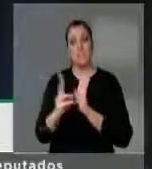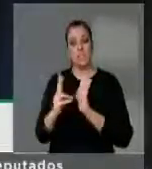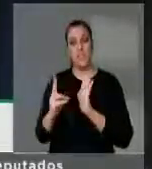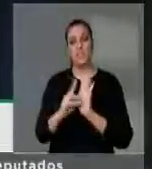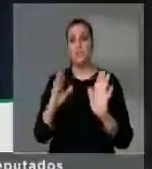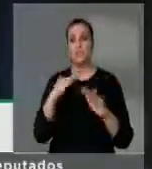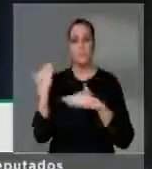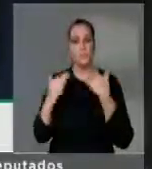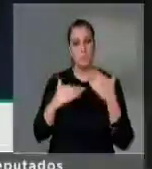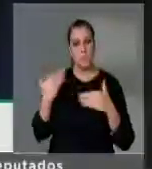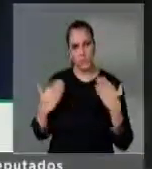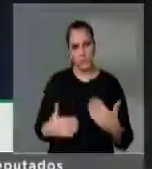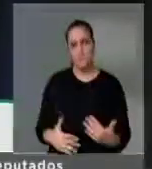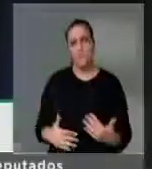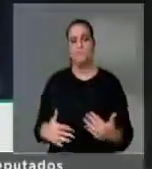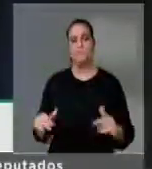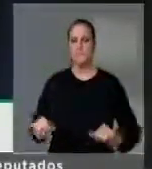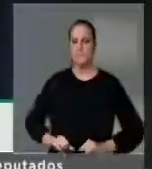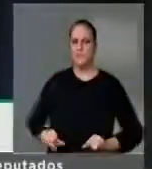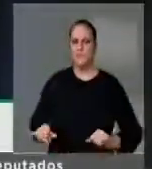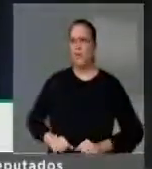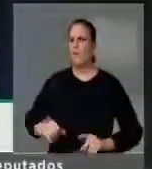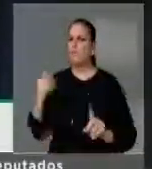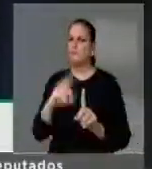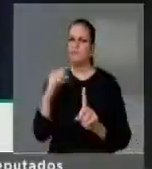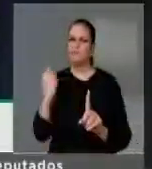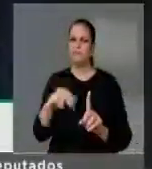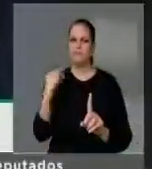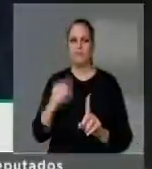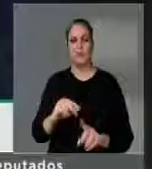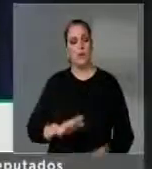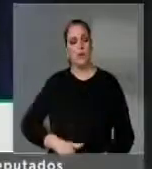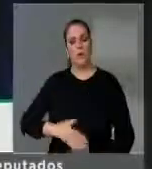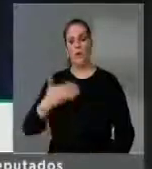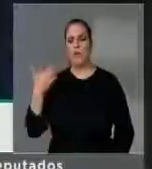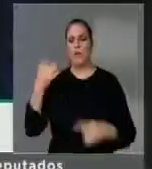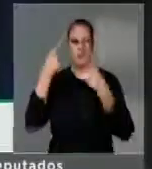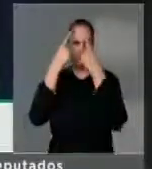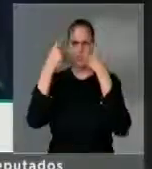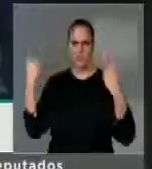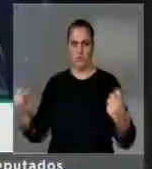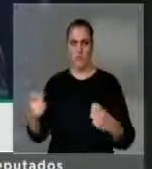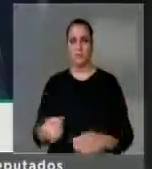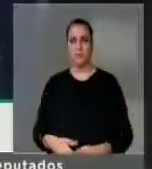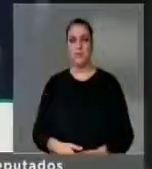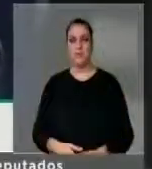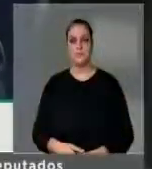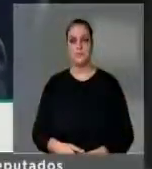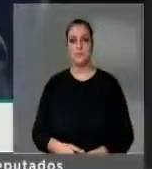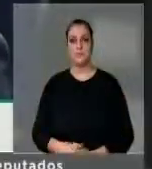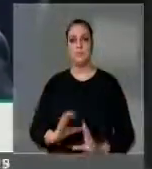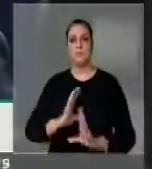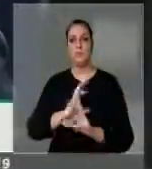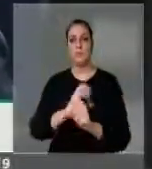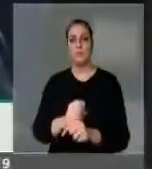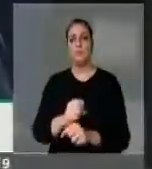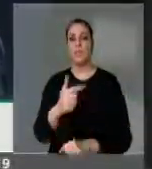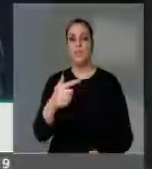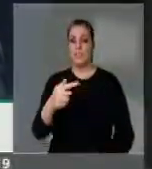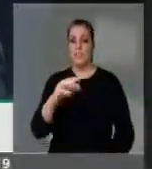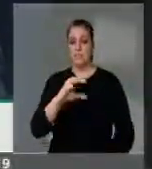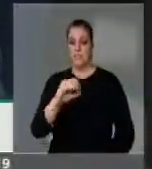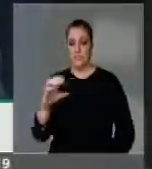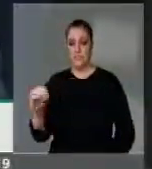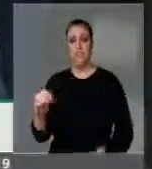daquele processo, torturados, enfim, e outras formas de violência, São 700 que hoje querem